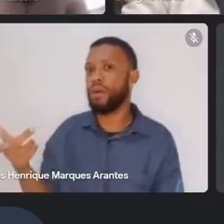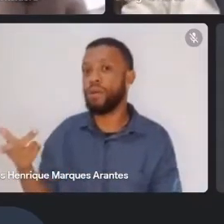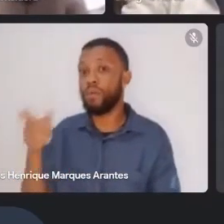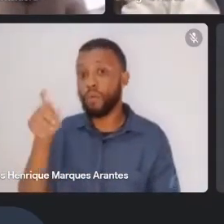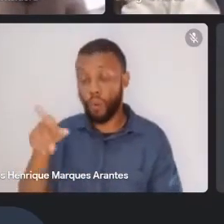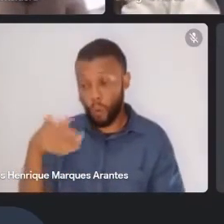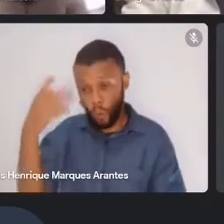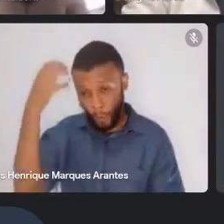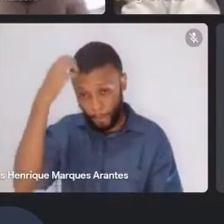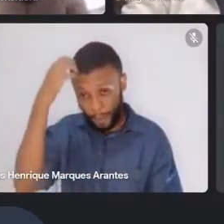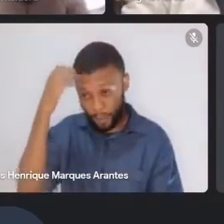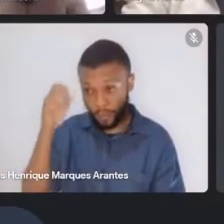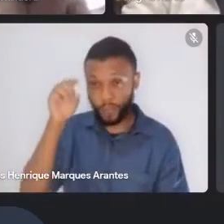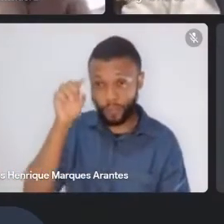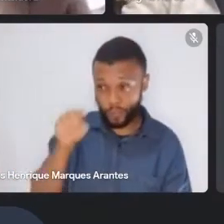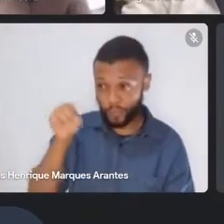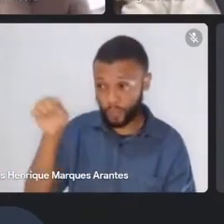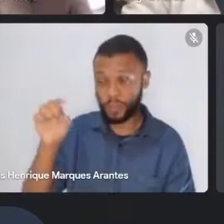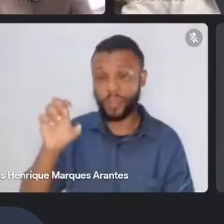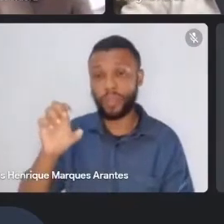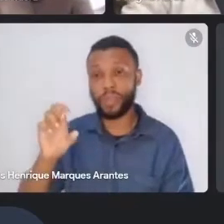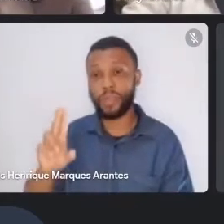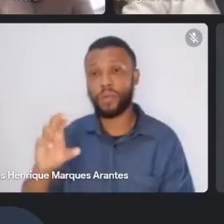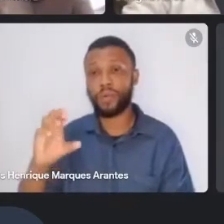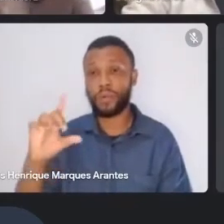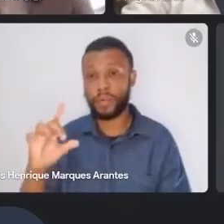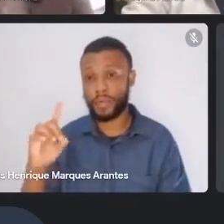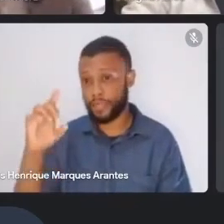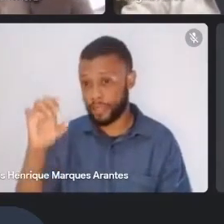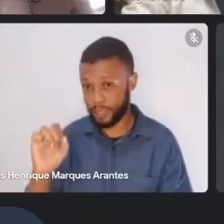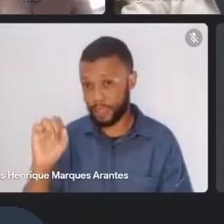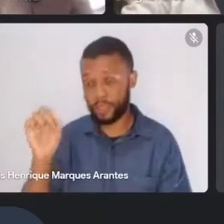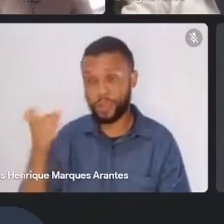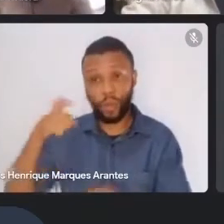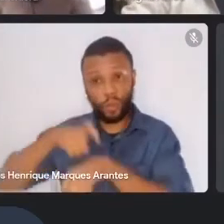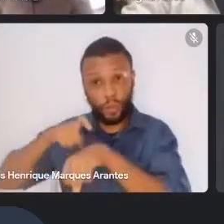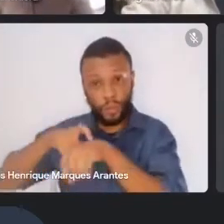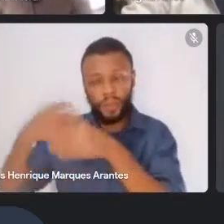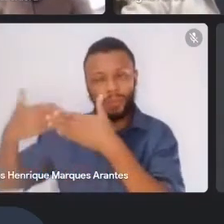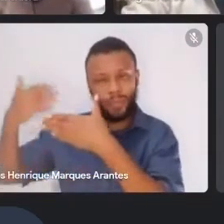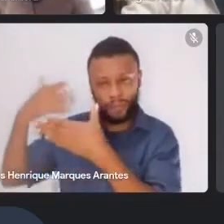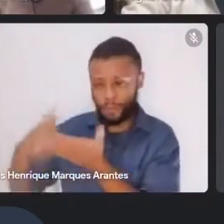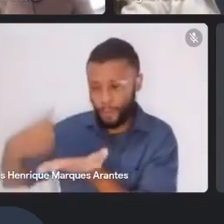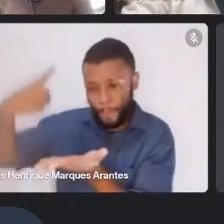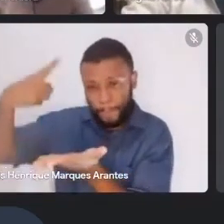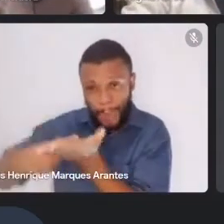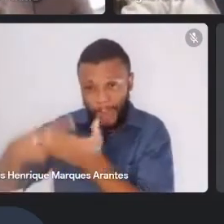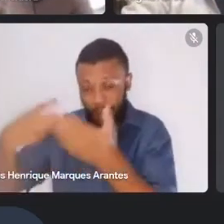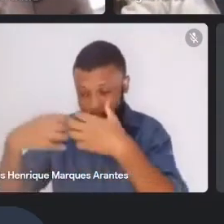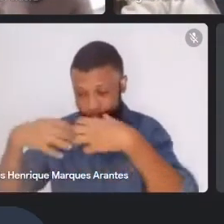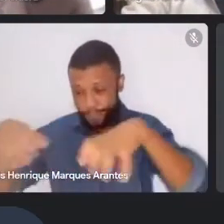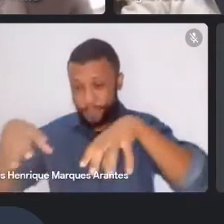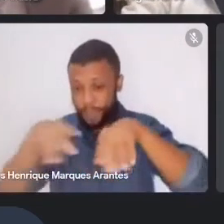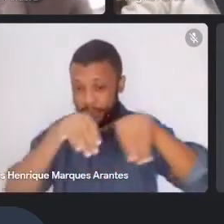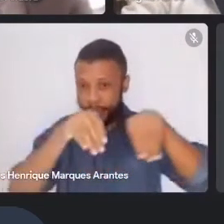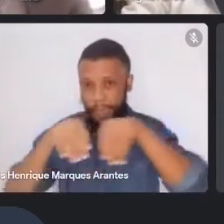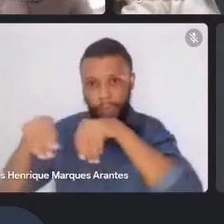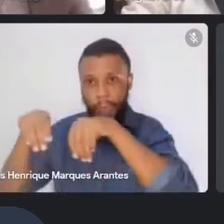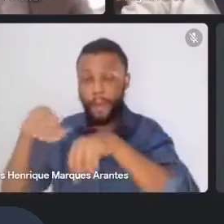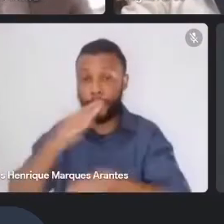demarcação de terras entre o Brasil e o Mas eu acho que realmente o nosso processo aqui tem que ser mais